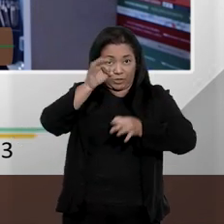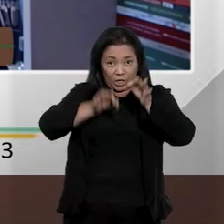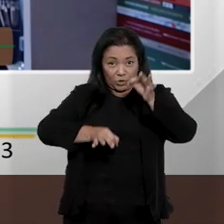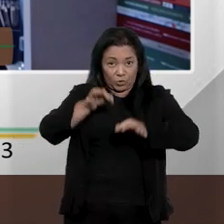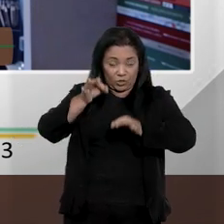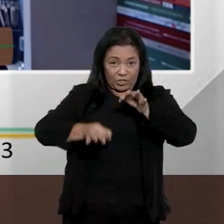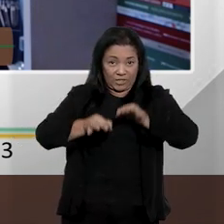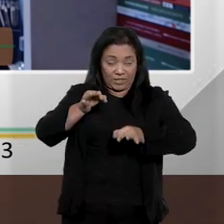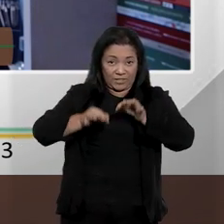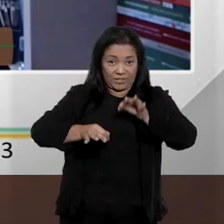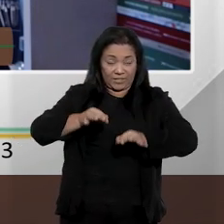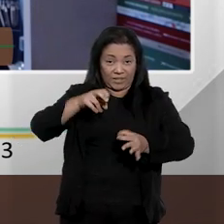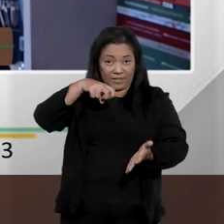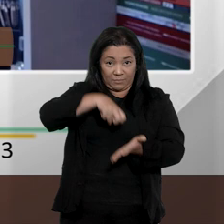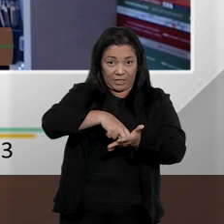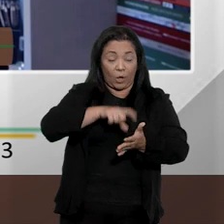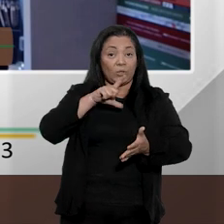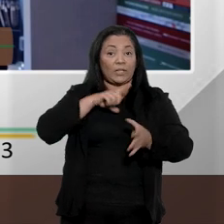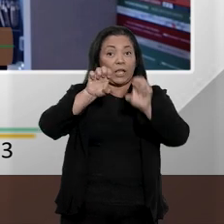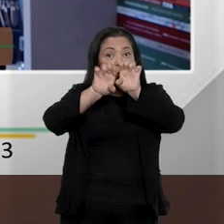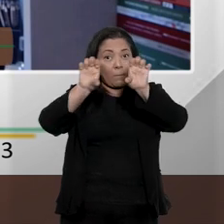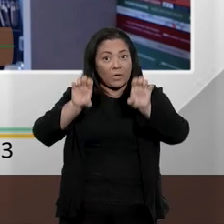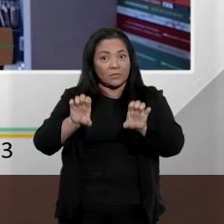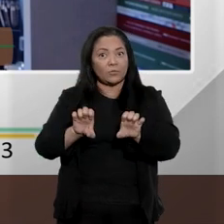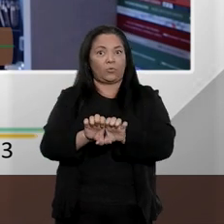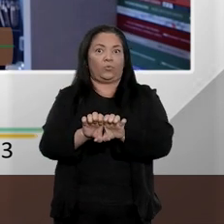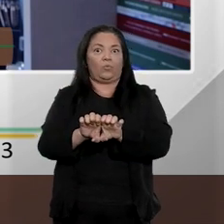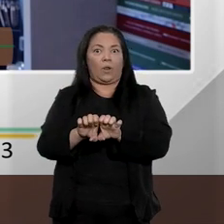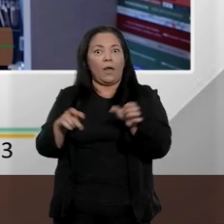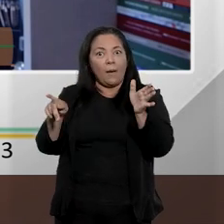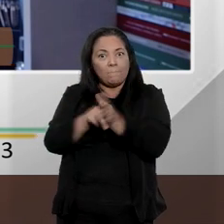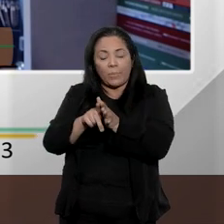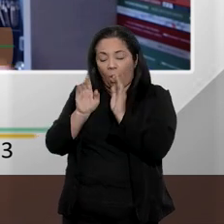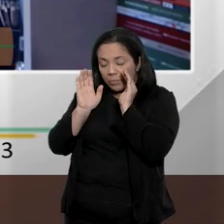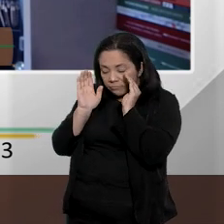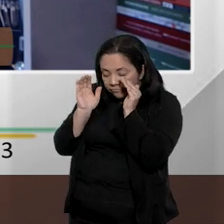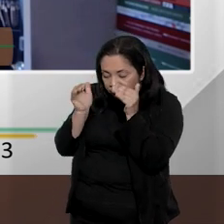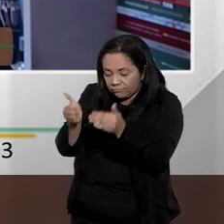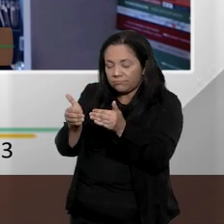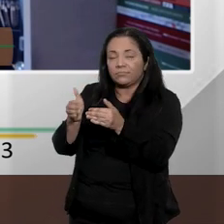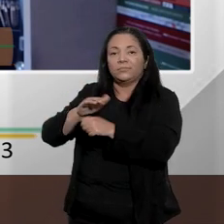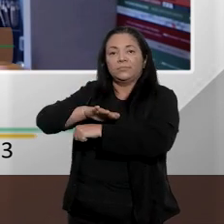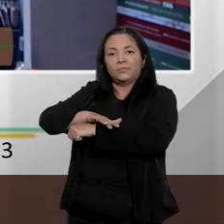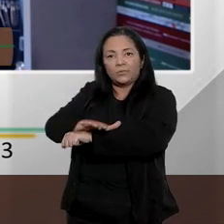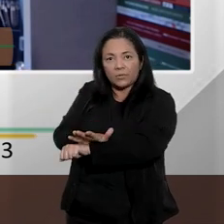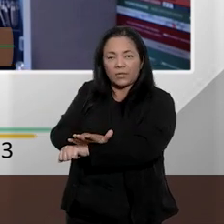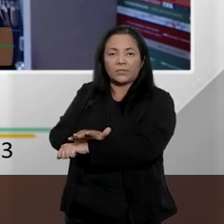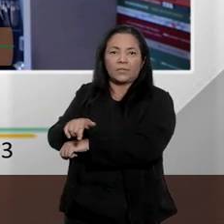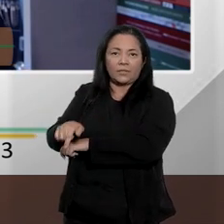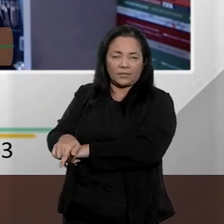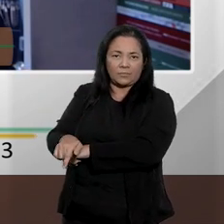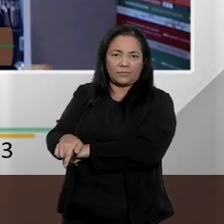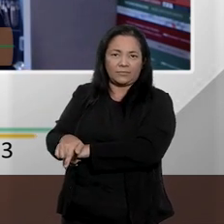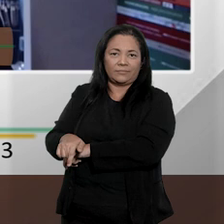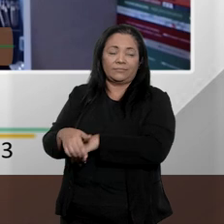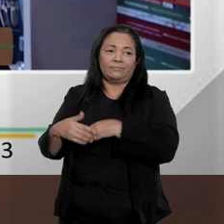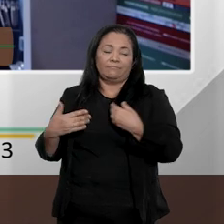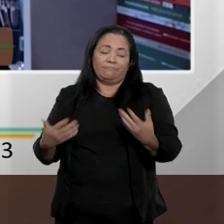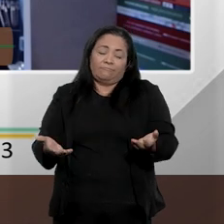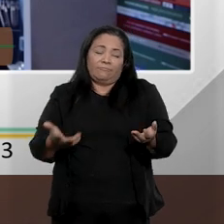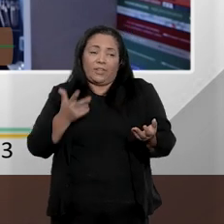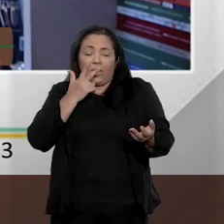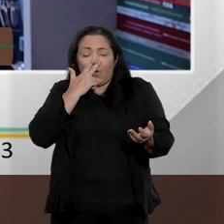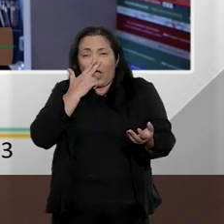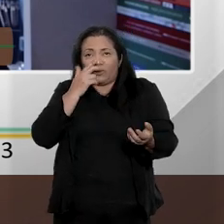que é vocacionada ao racismo. E aí, nós, como o professor Fábio falou muito bem, talvez não seja um papo para